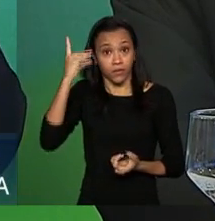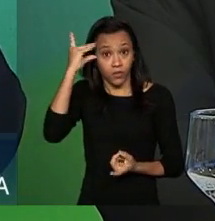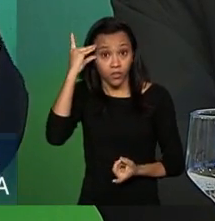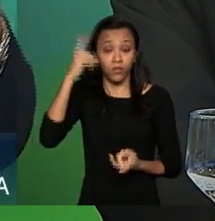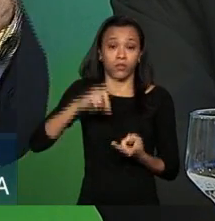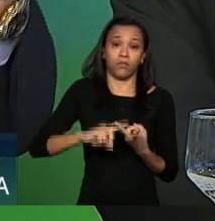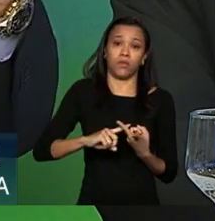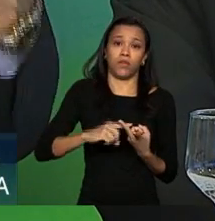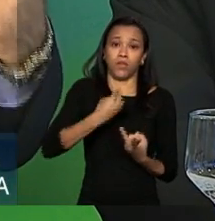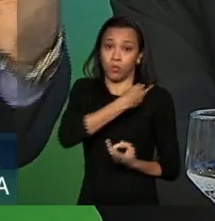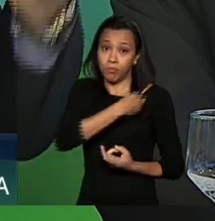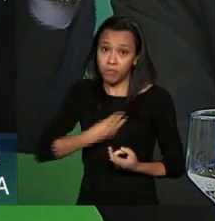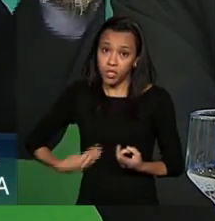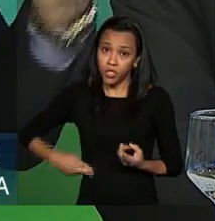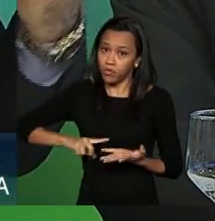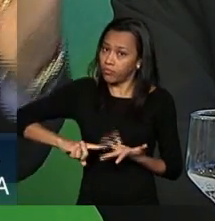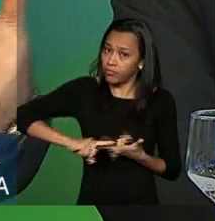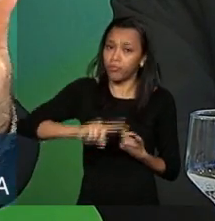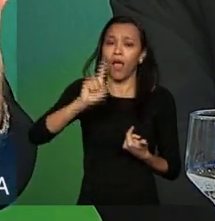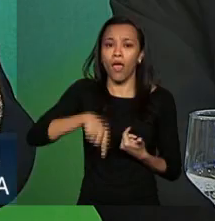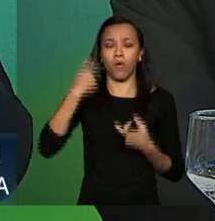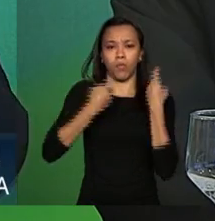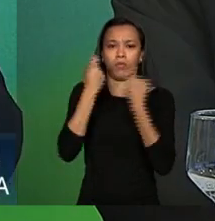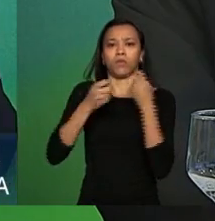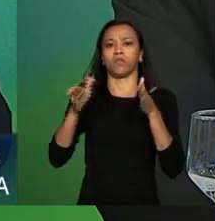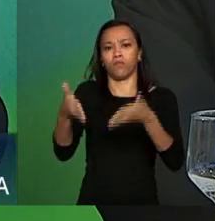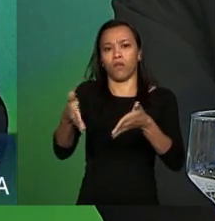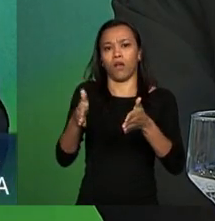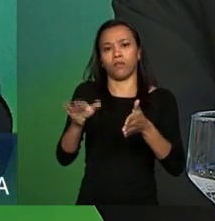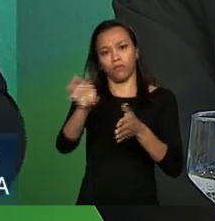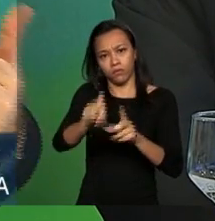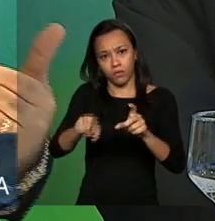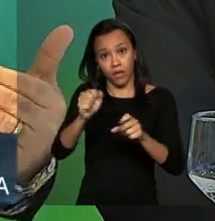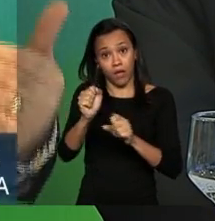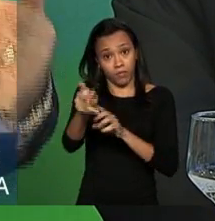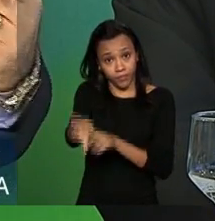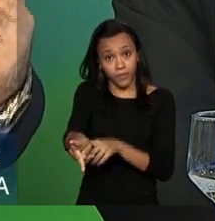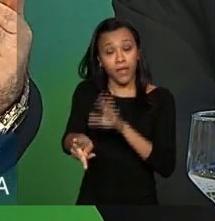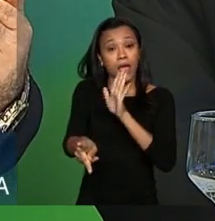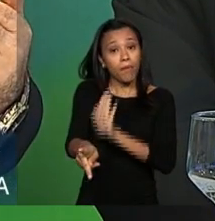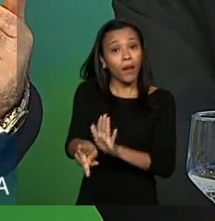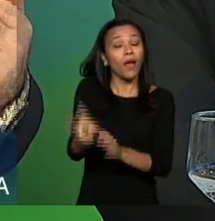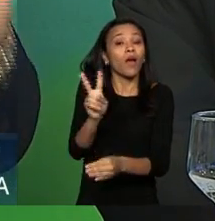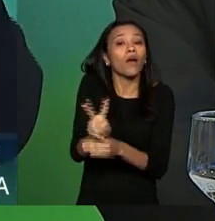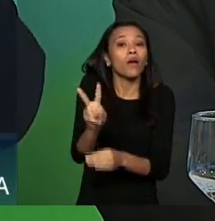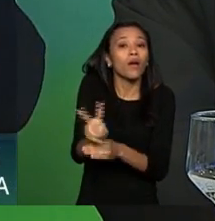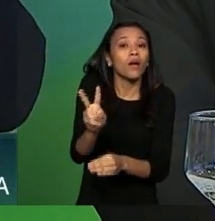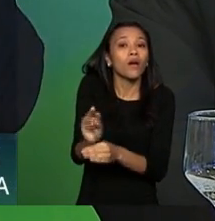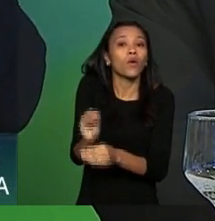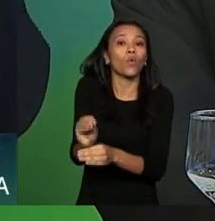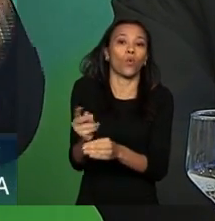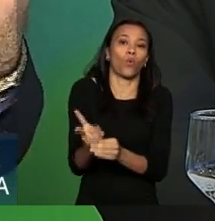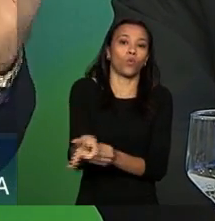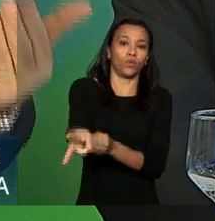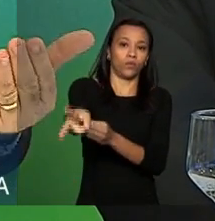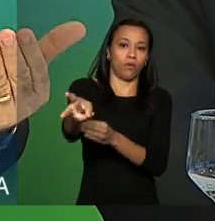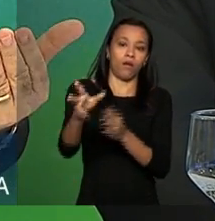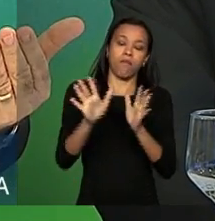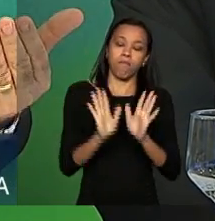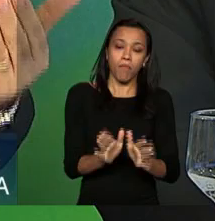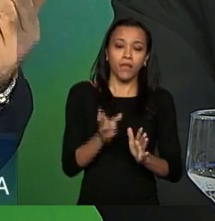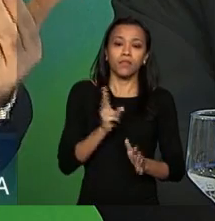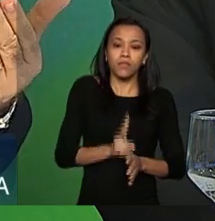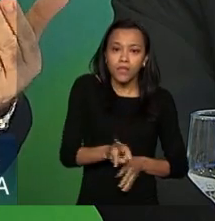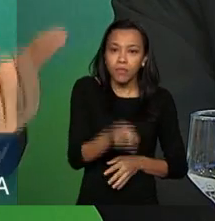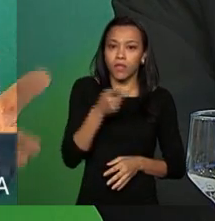foi agregar a regra aprovada um caráter de sustentabilidade num espaço de tempo só que eu também tenho repetido